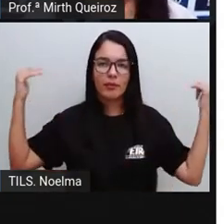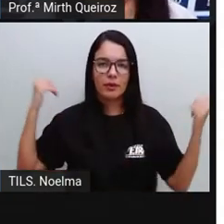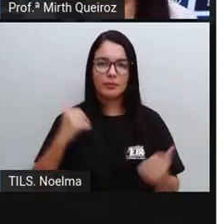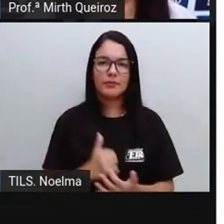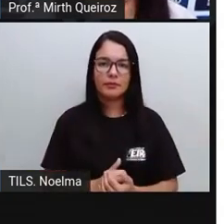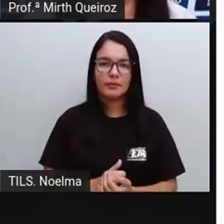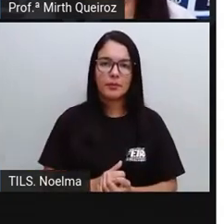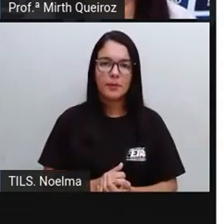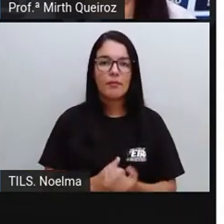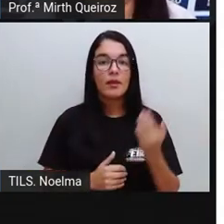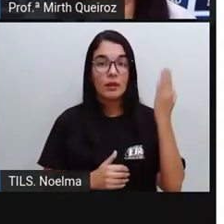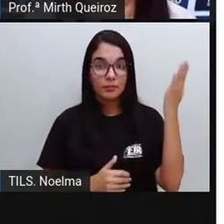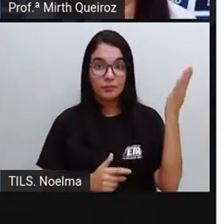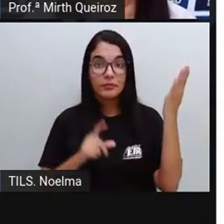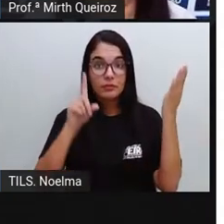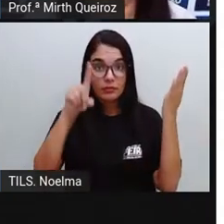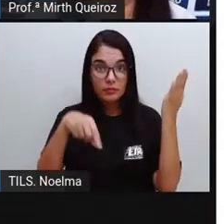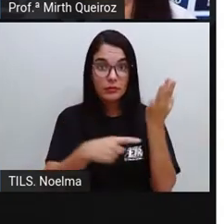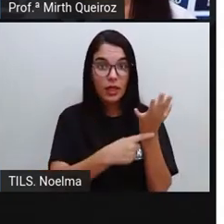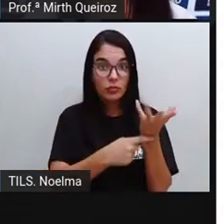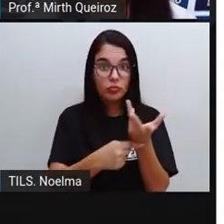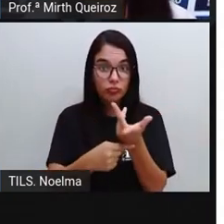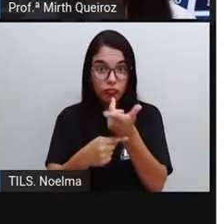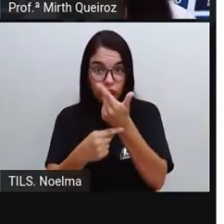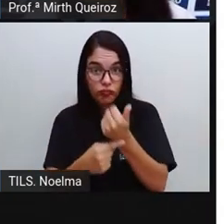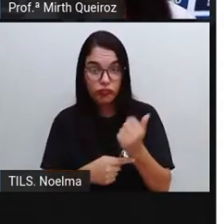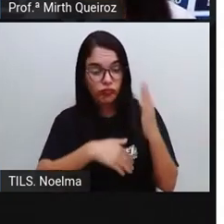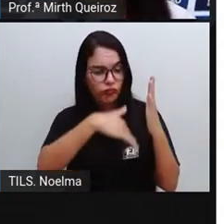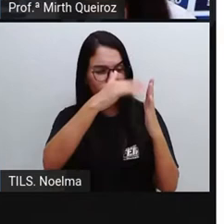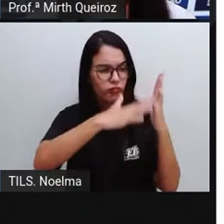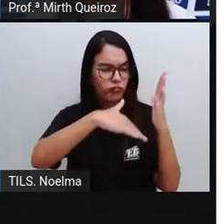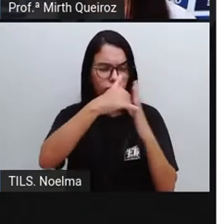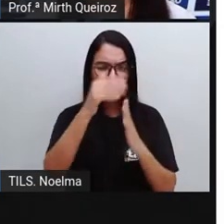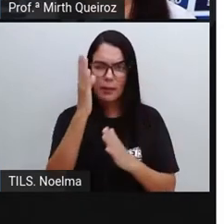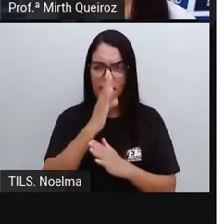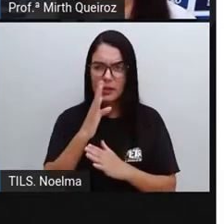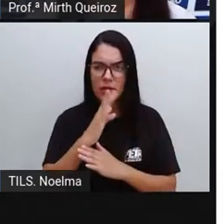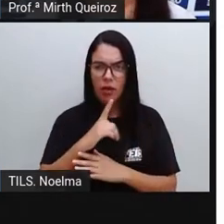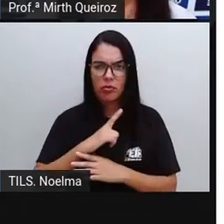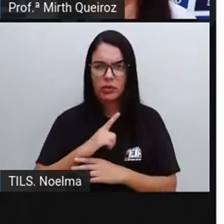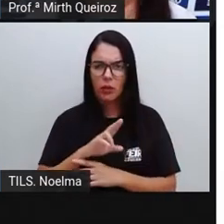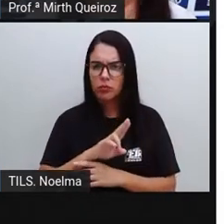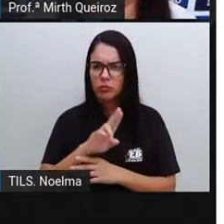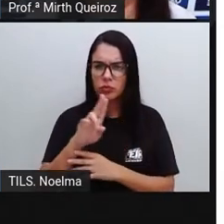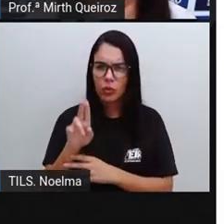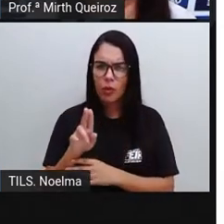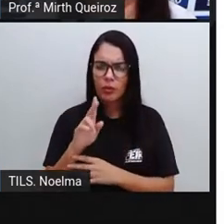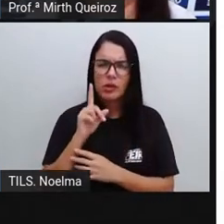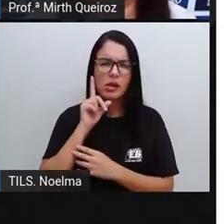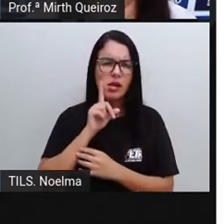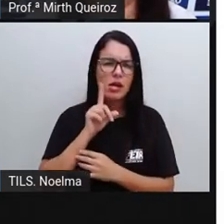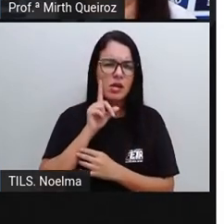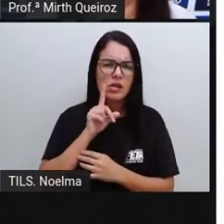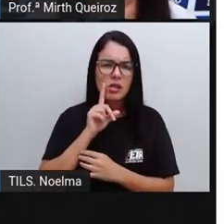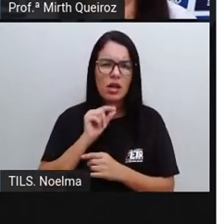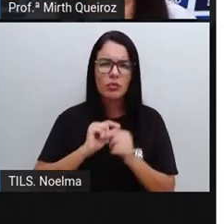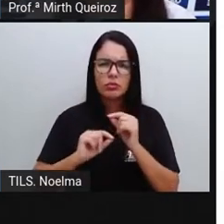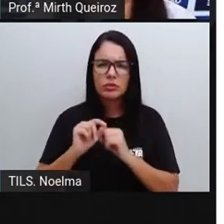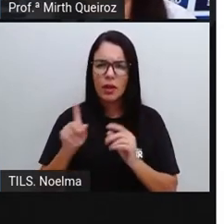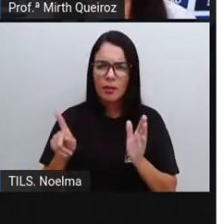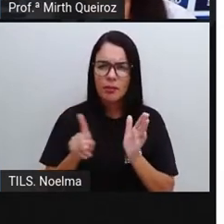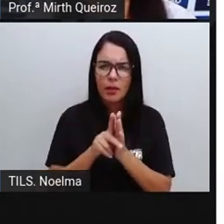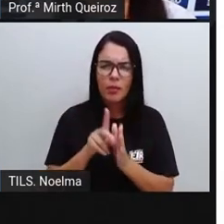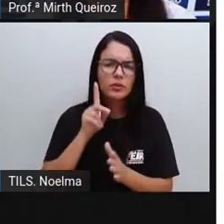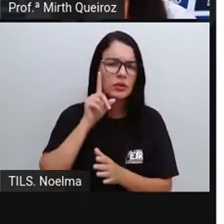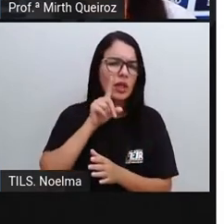Ele é um artista plástico brasileiro de grande renome internacional, como a gente viu, né? Ele foi radicado nos Estados Unidos, ele foi